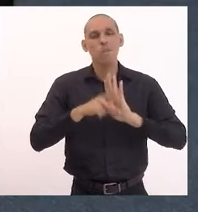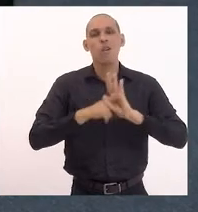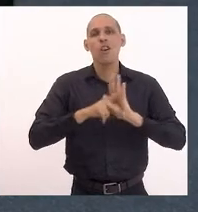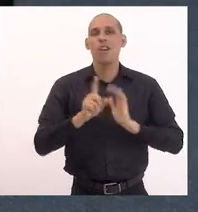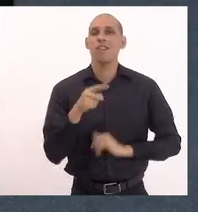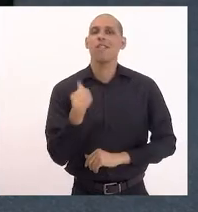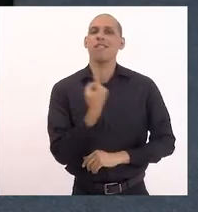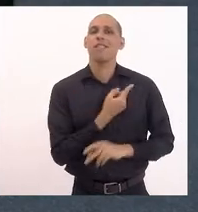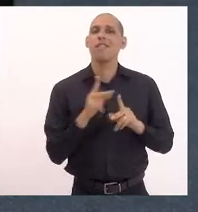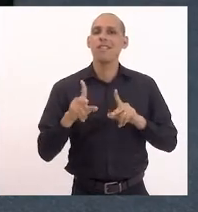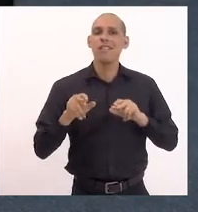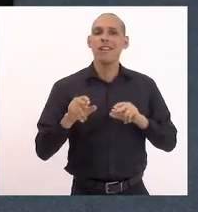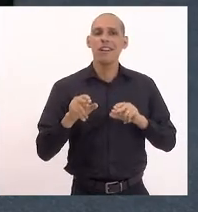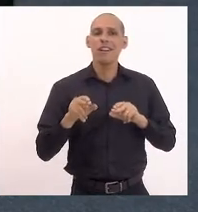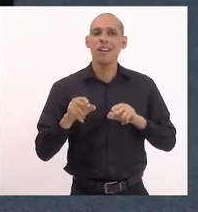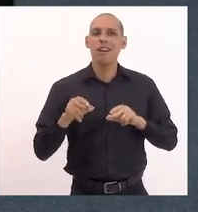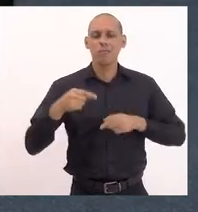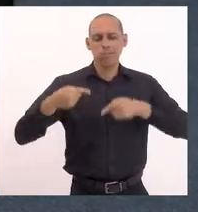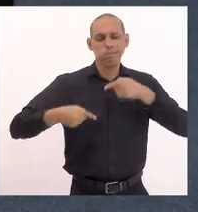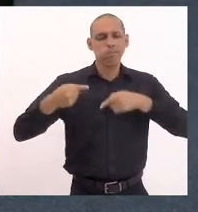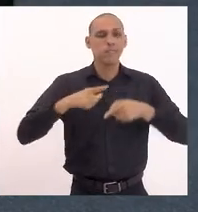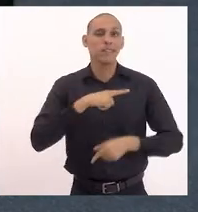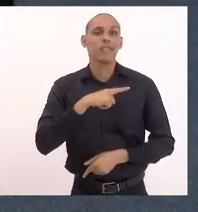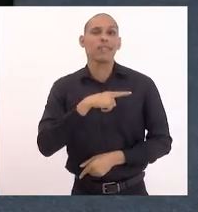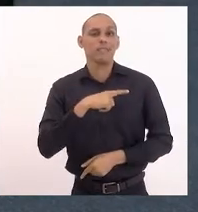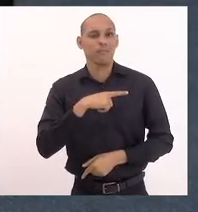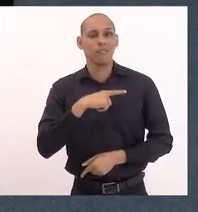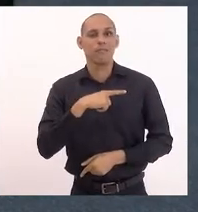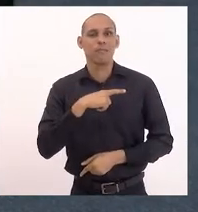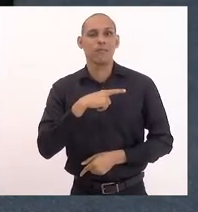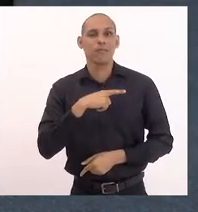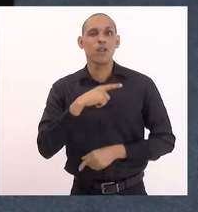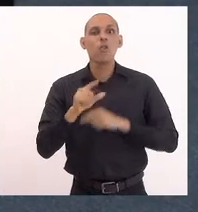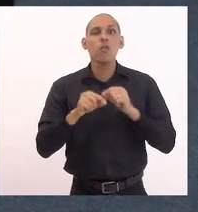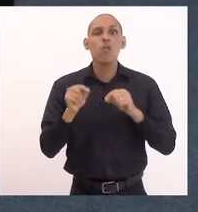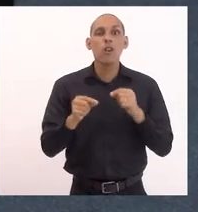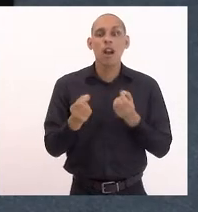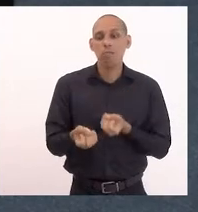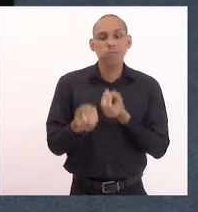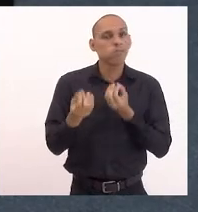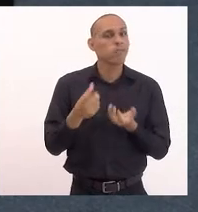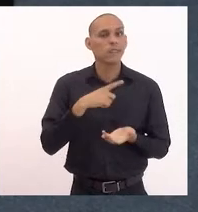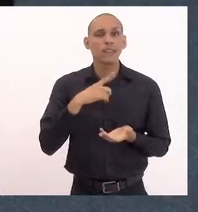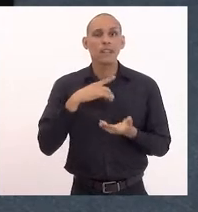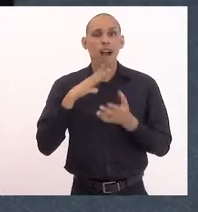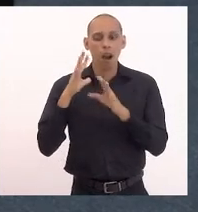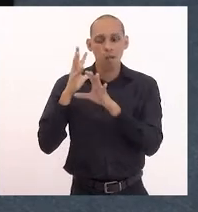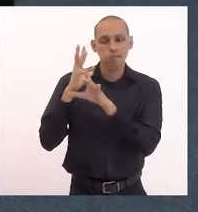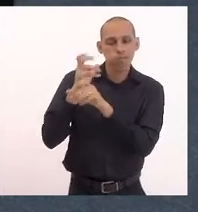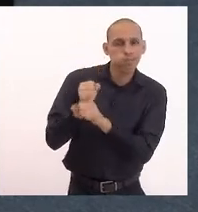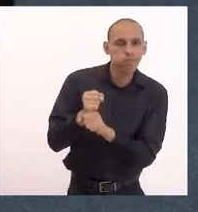mas que traga esse debate, que traga o debate do condensamento de dados para, então, a produção da política pública.